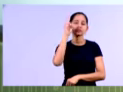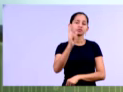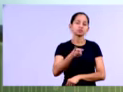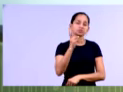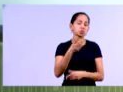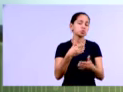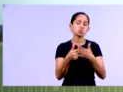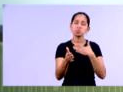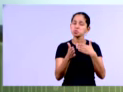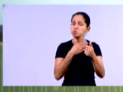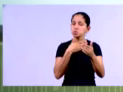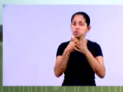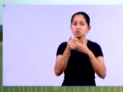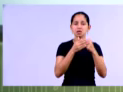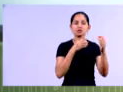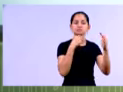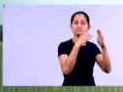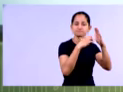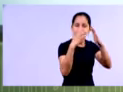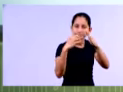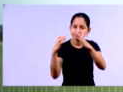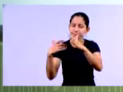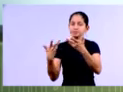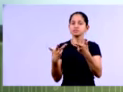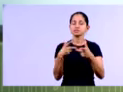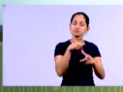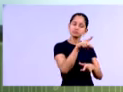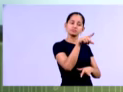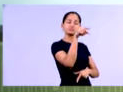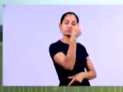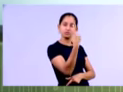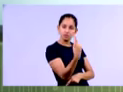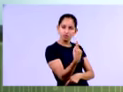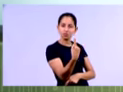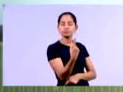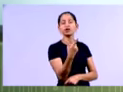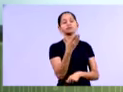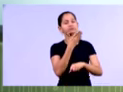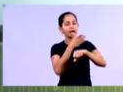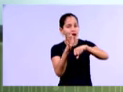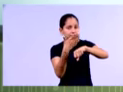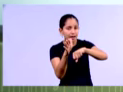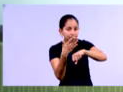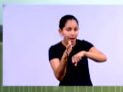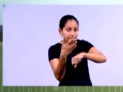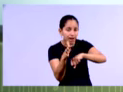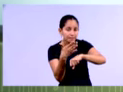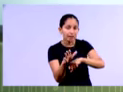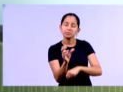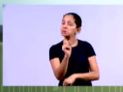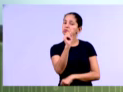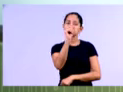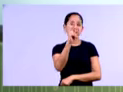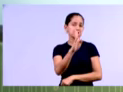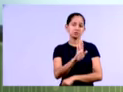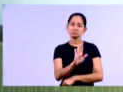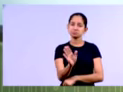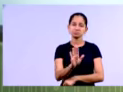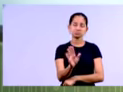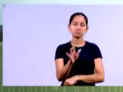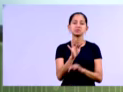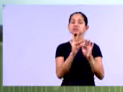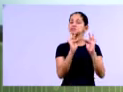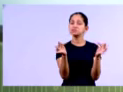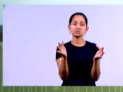quiser, qualquer balanço patrimonial de qualquer empresa, aplicar as equações e tecer as suas análises, né? A